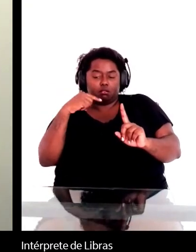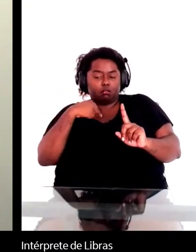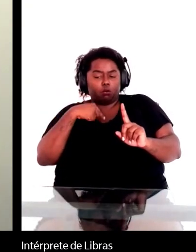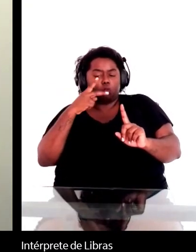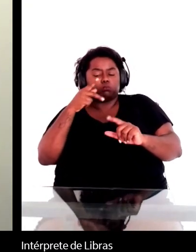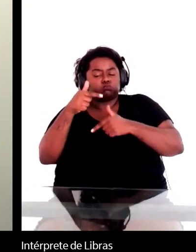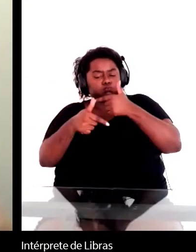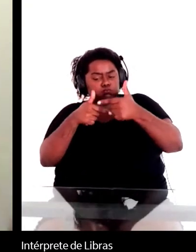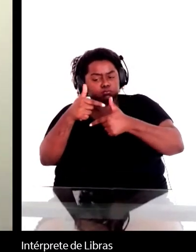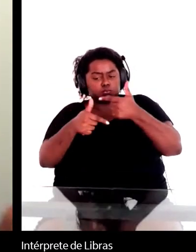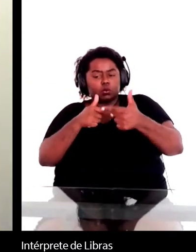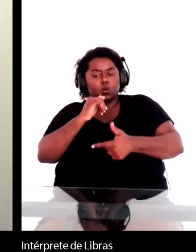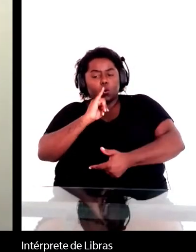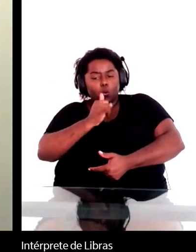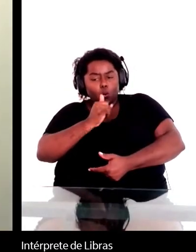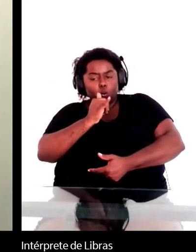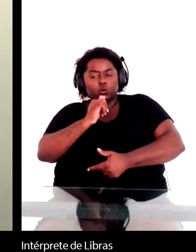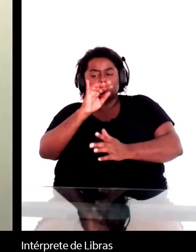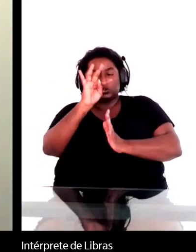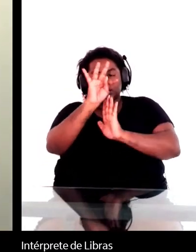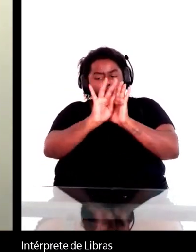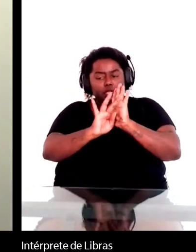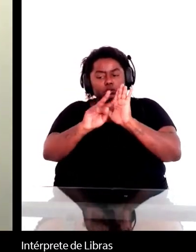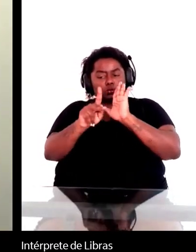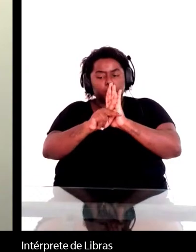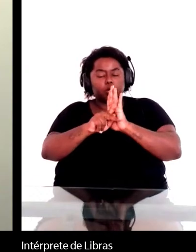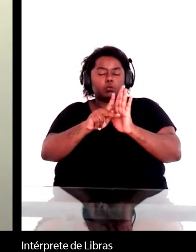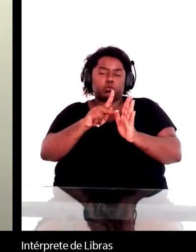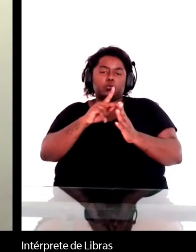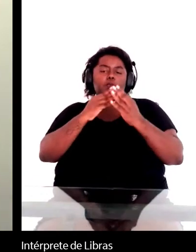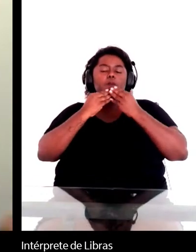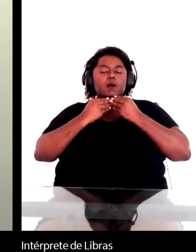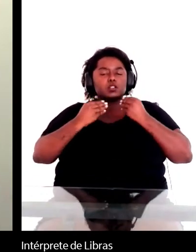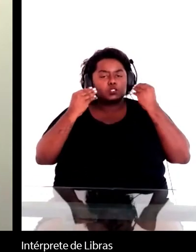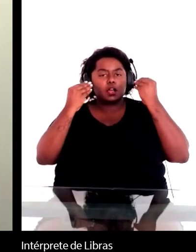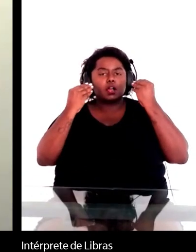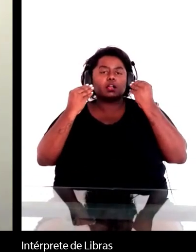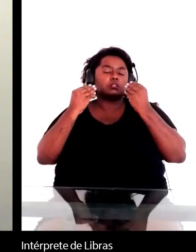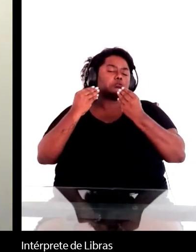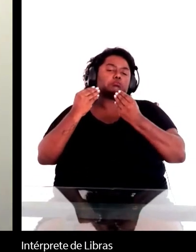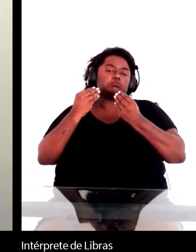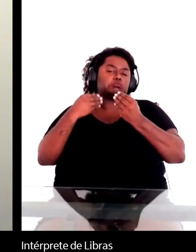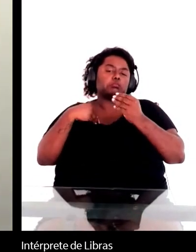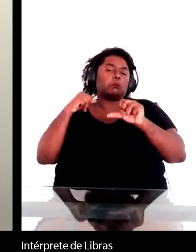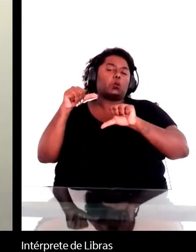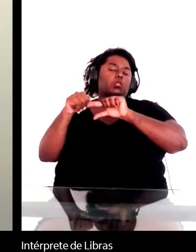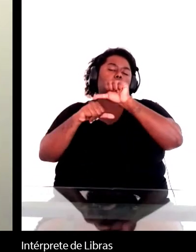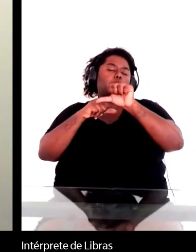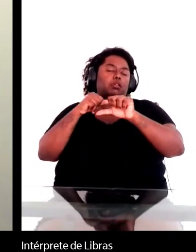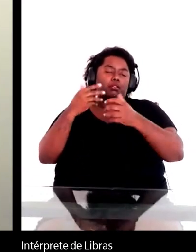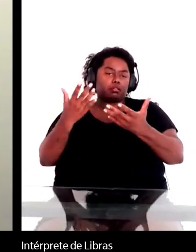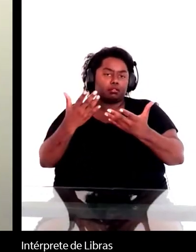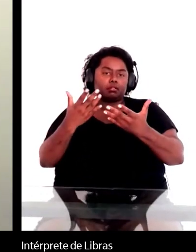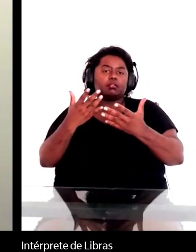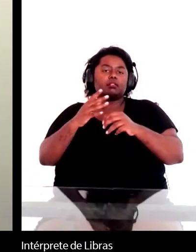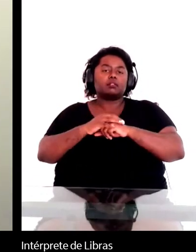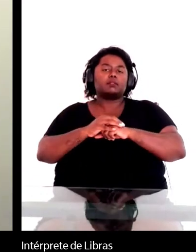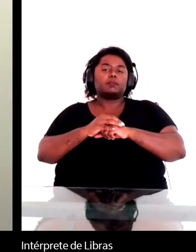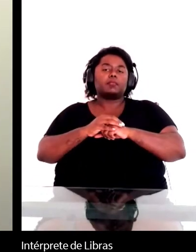os contos os textos do Machado obviamente que uma coisa diz respeito a nossa própria